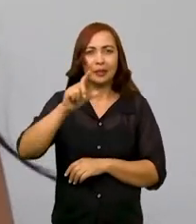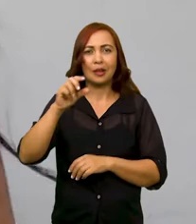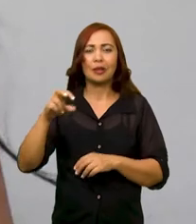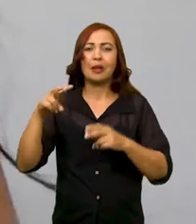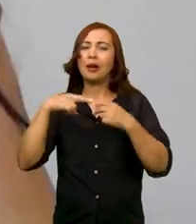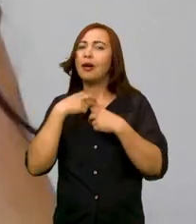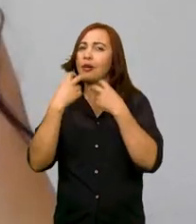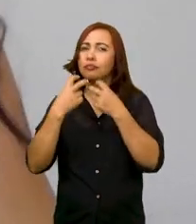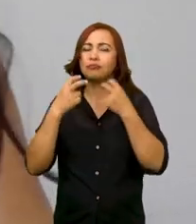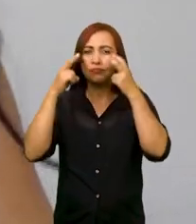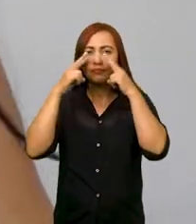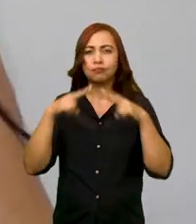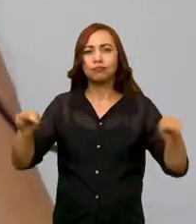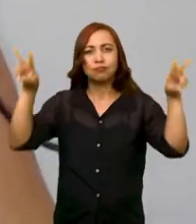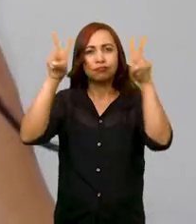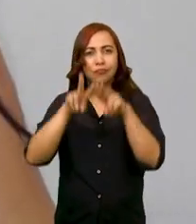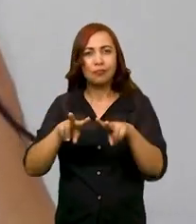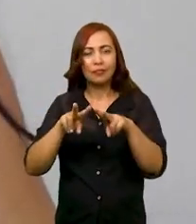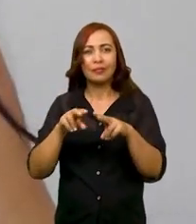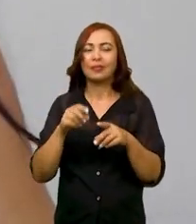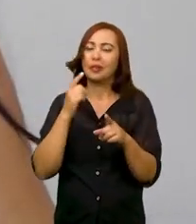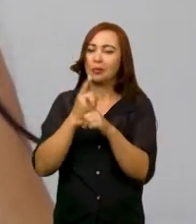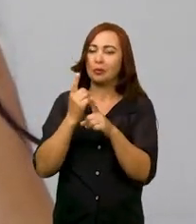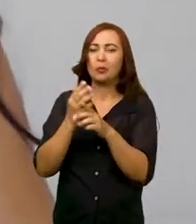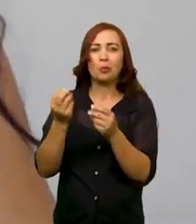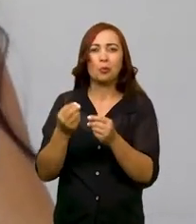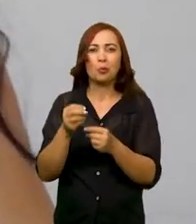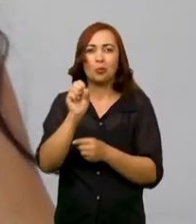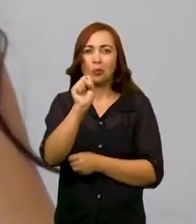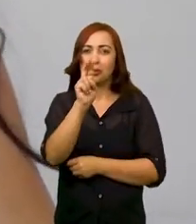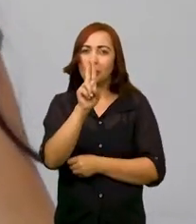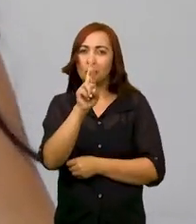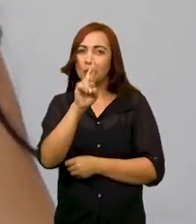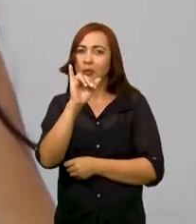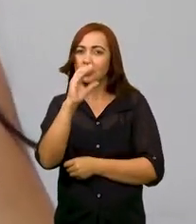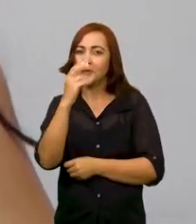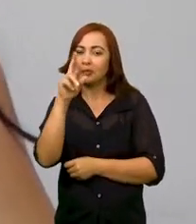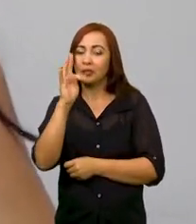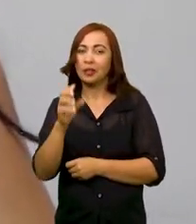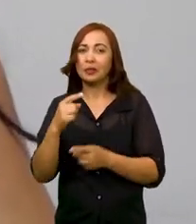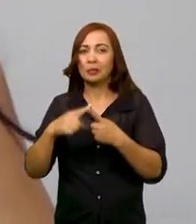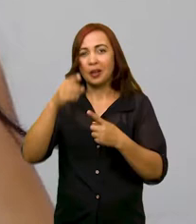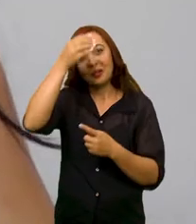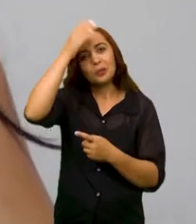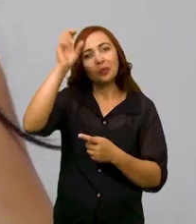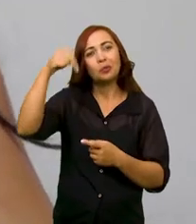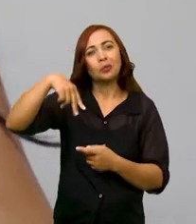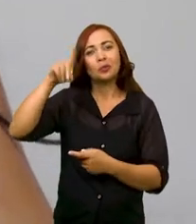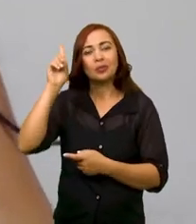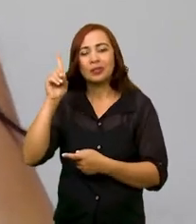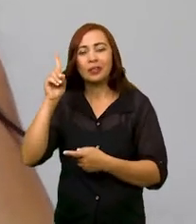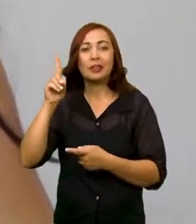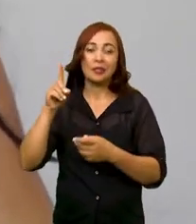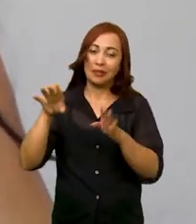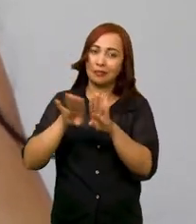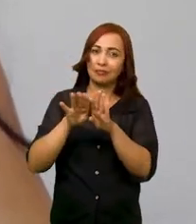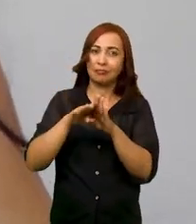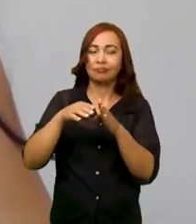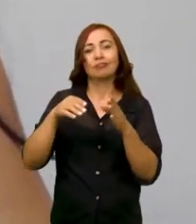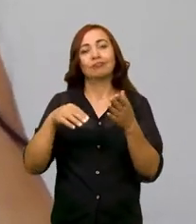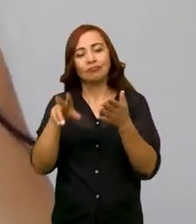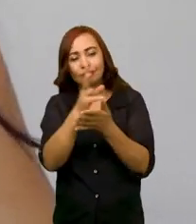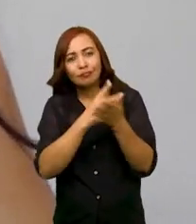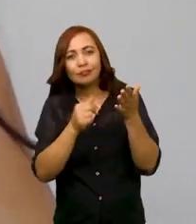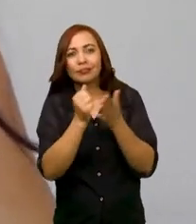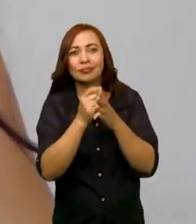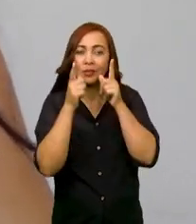audiovisuais. Eu me identifico muito com os memes de suricate, pela cultura nordestina, pelas imagens, pelas